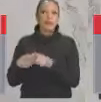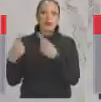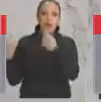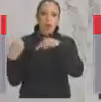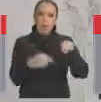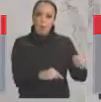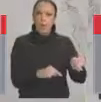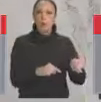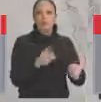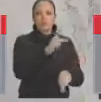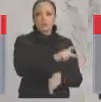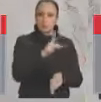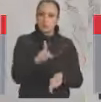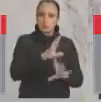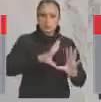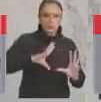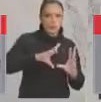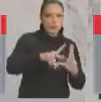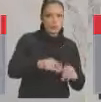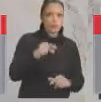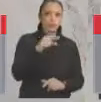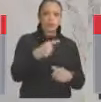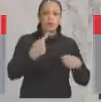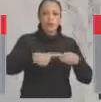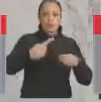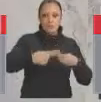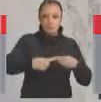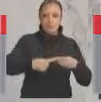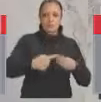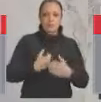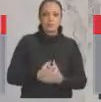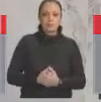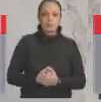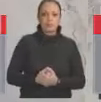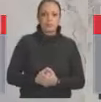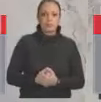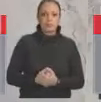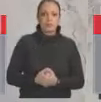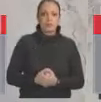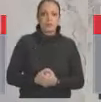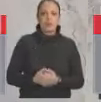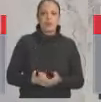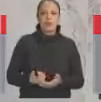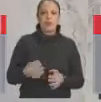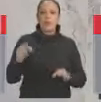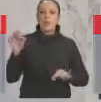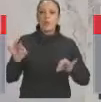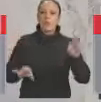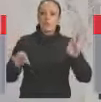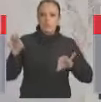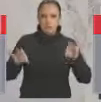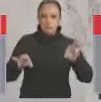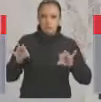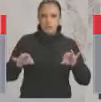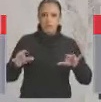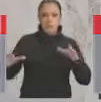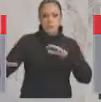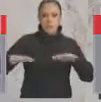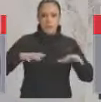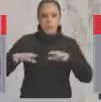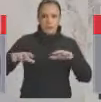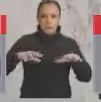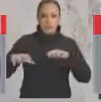de toda a cidade de Sorocaba. É o movimento Direita Sorocabana, olha só, Direita Sorocabana,